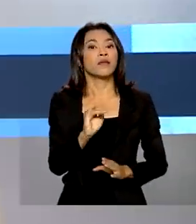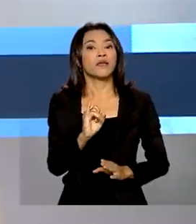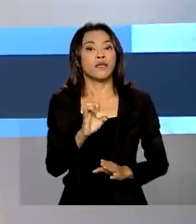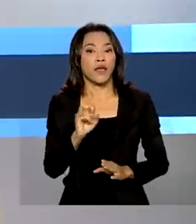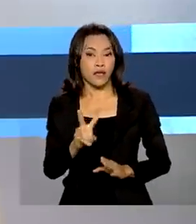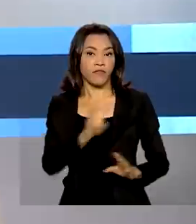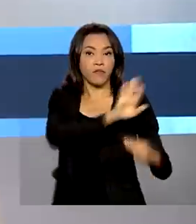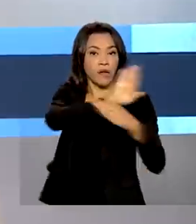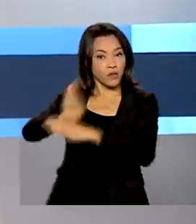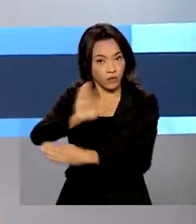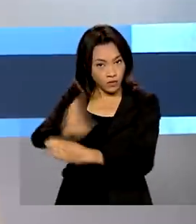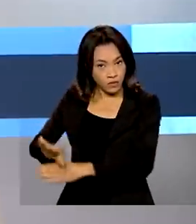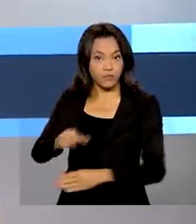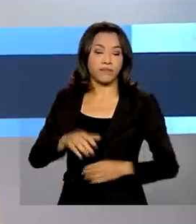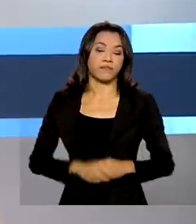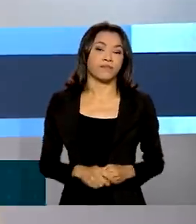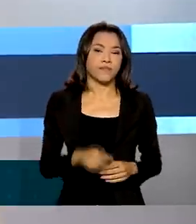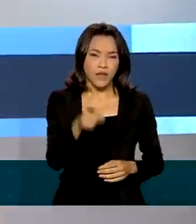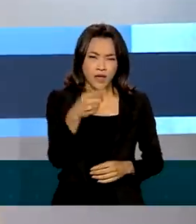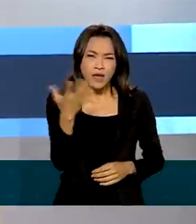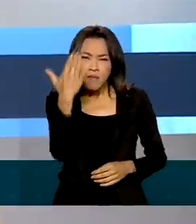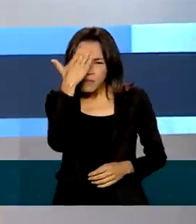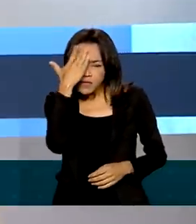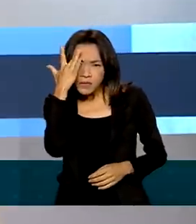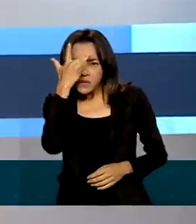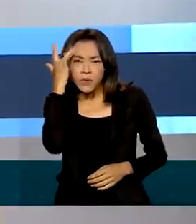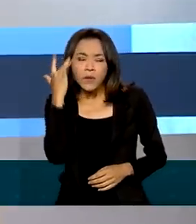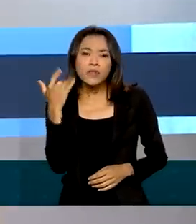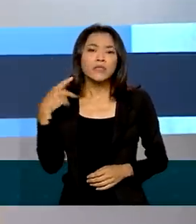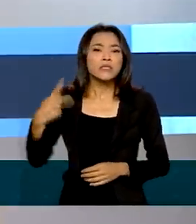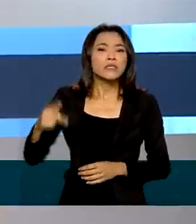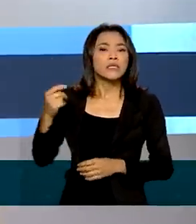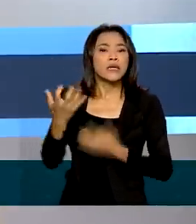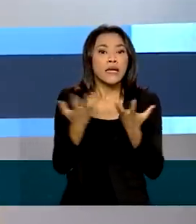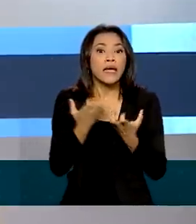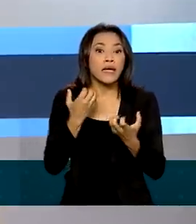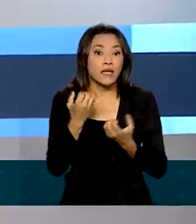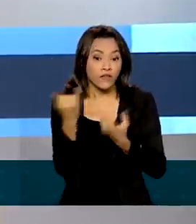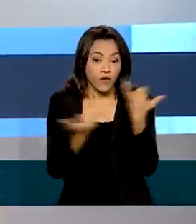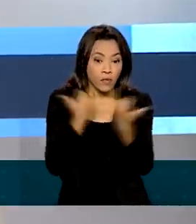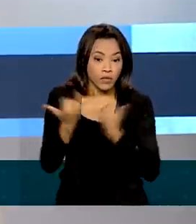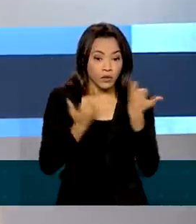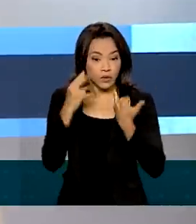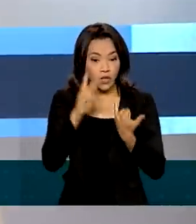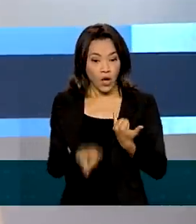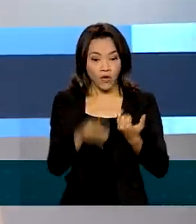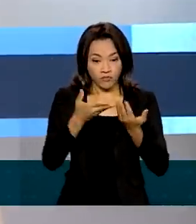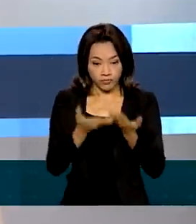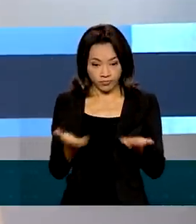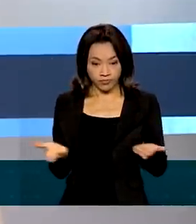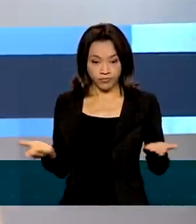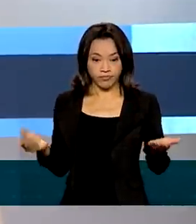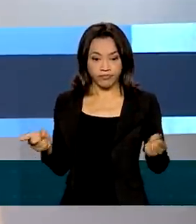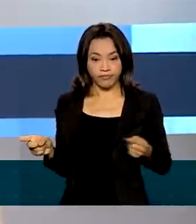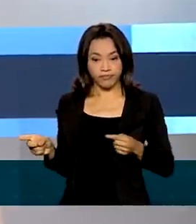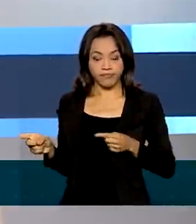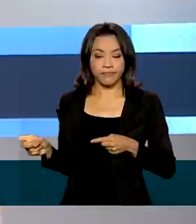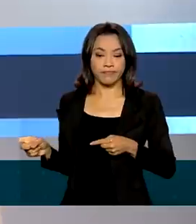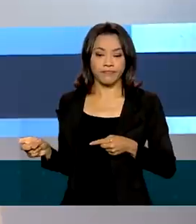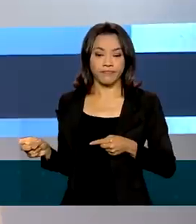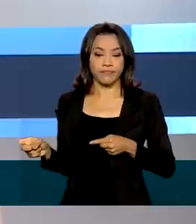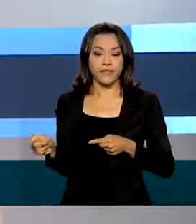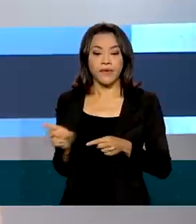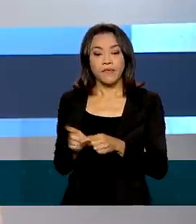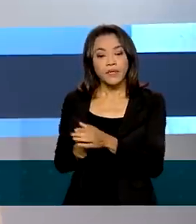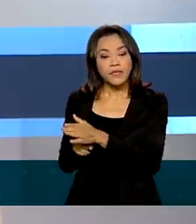Brasileiros que quiserem mais informações podem acessar o site kiev.itamaraty.gov.br ou a página do